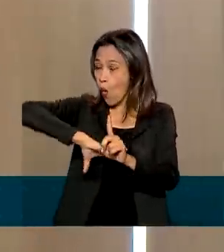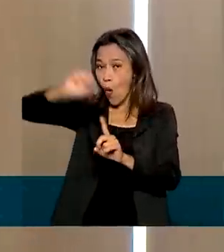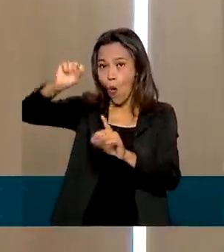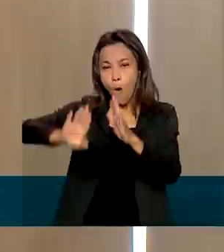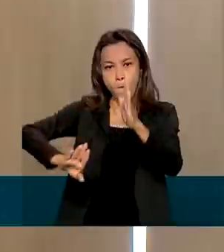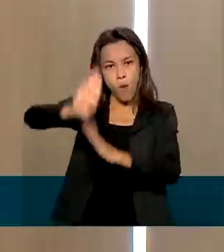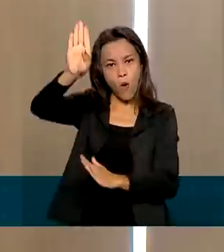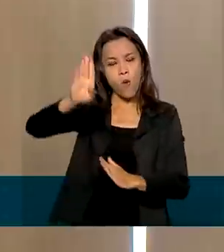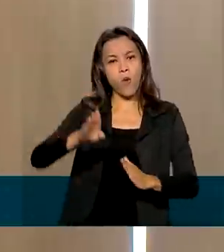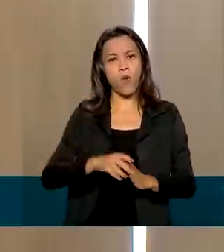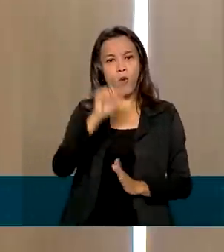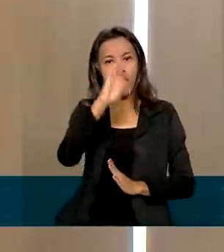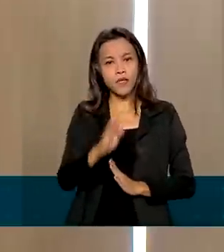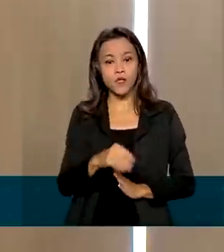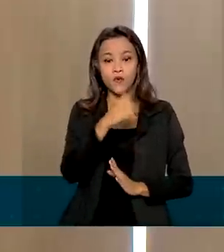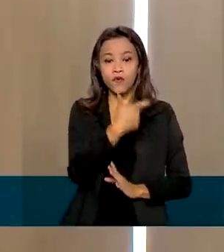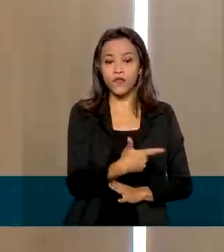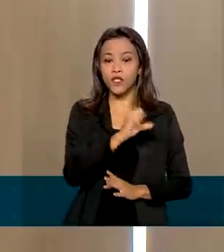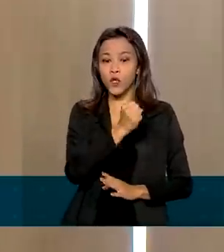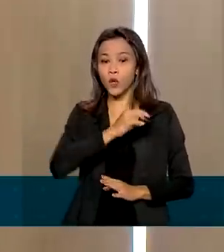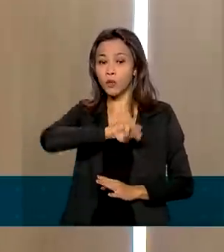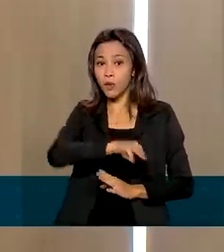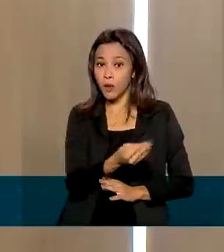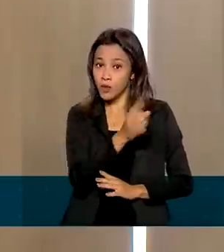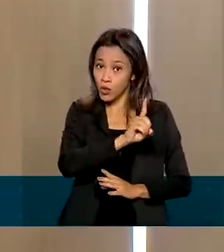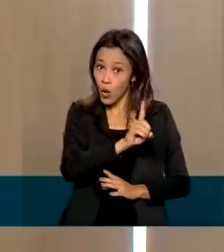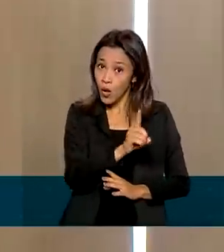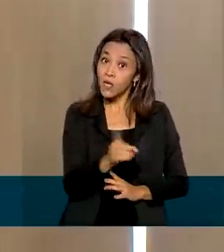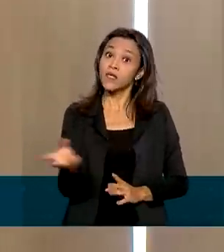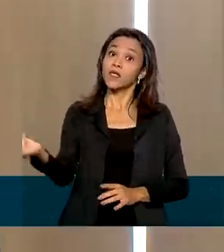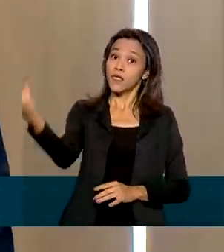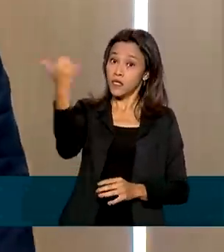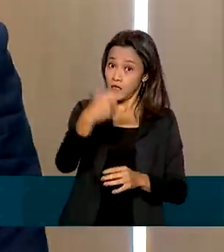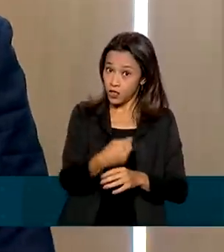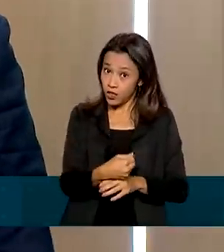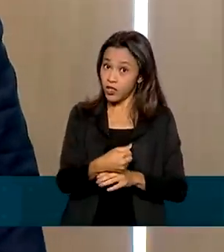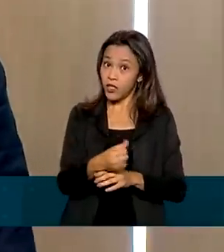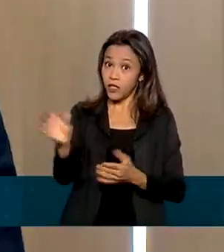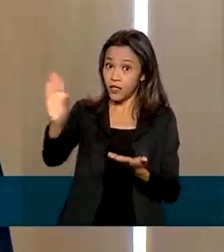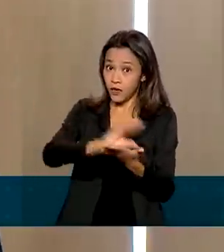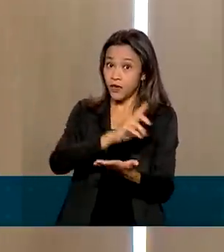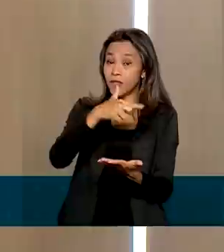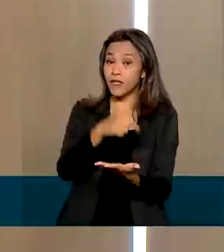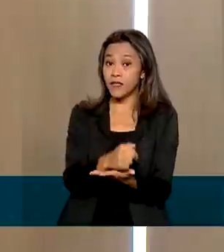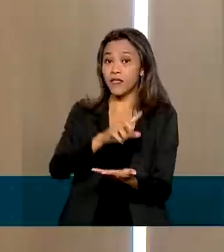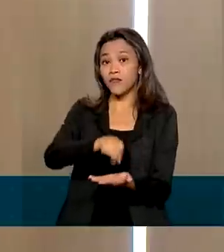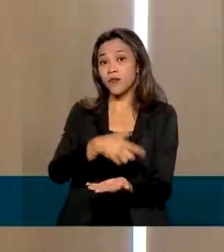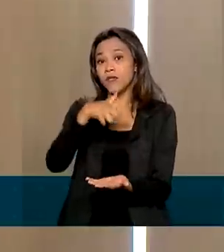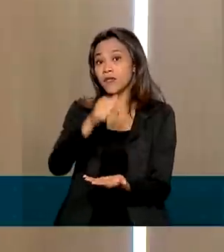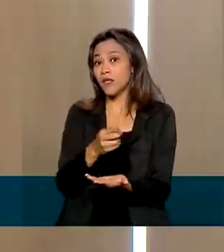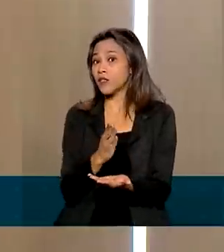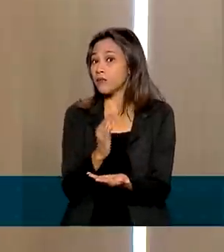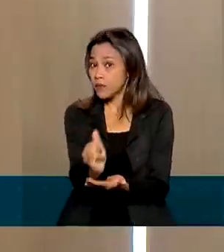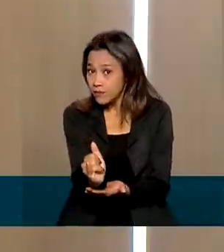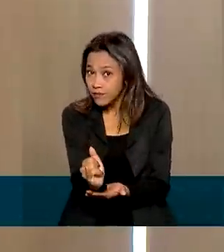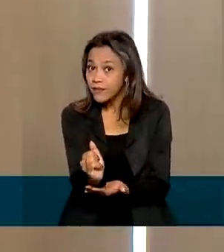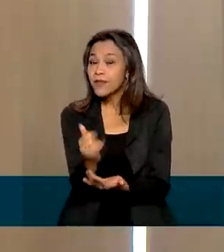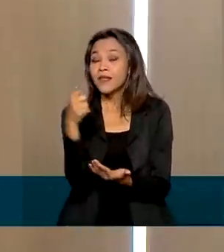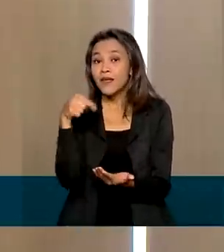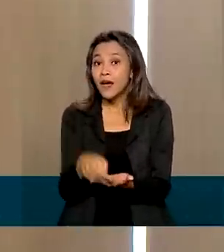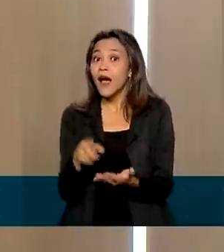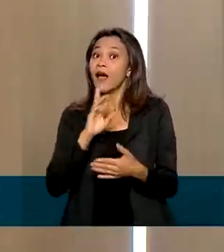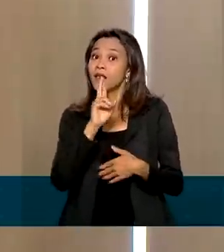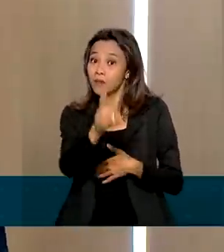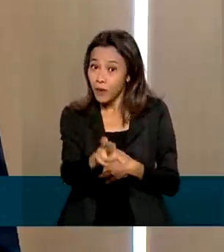exportou cerca de 28 bilhões de dólares e importou 17,7 bilhões. Ora, o resultado foi um